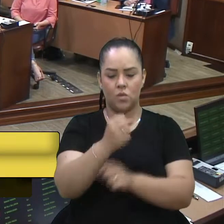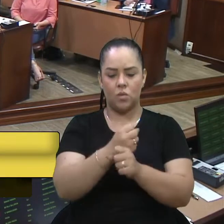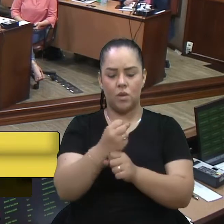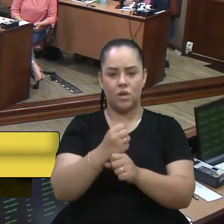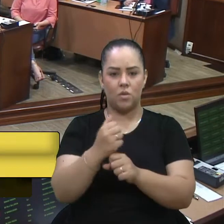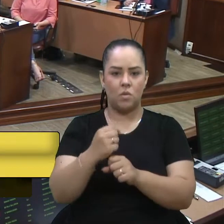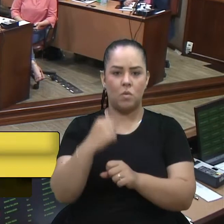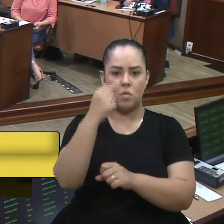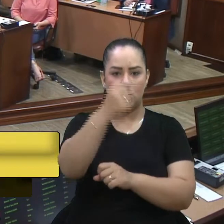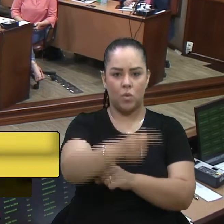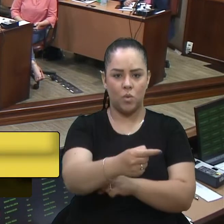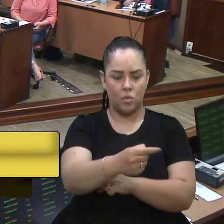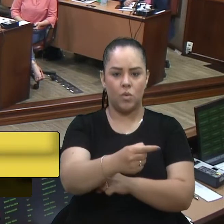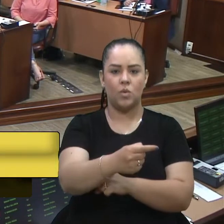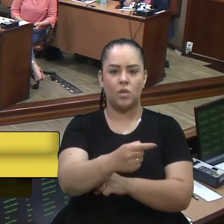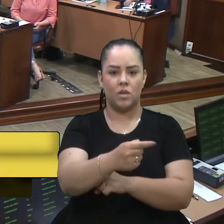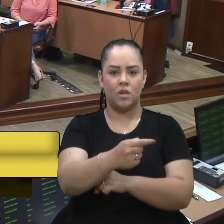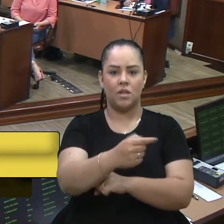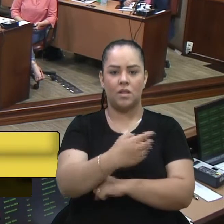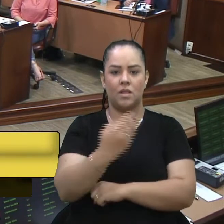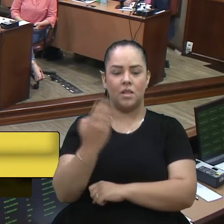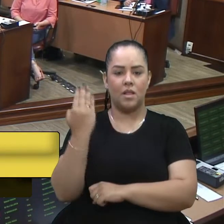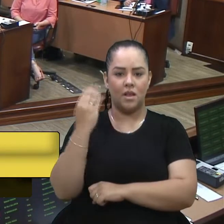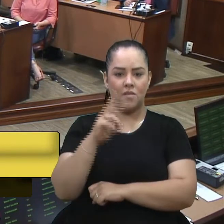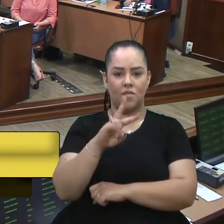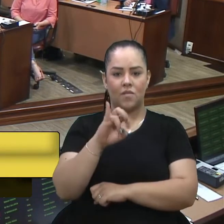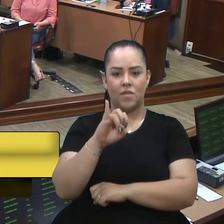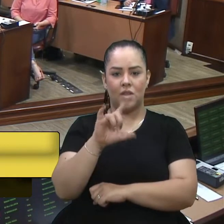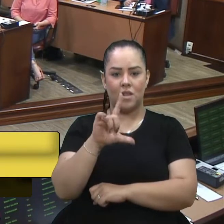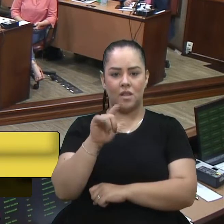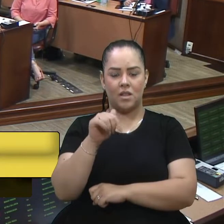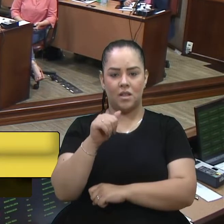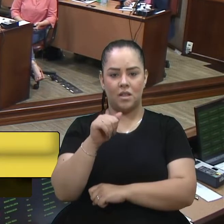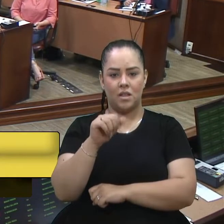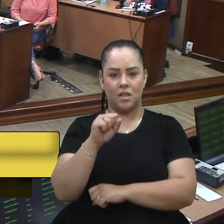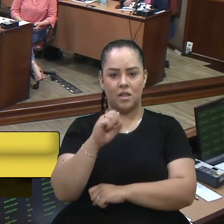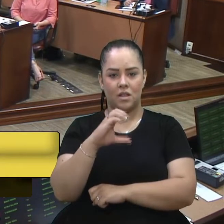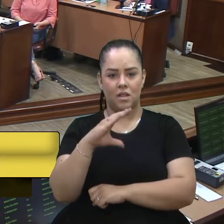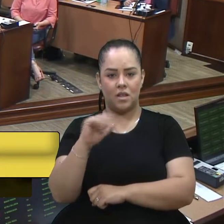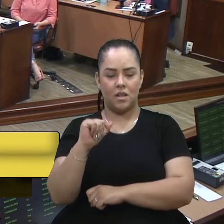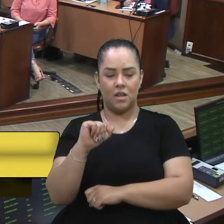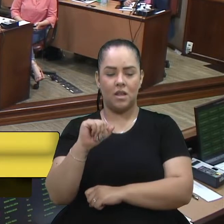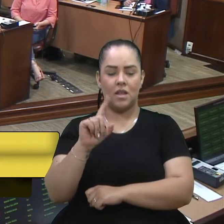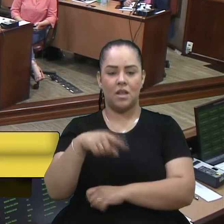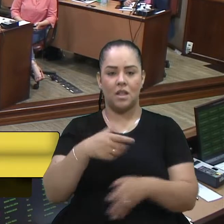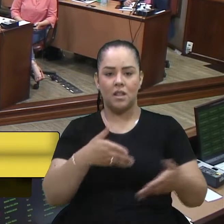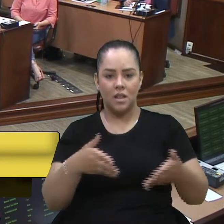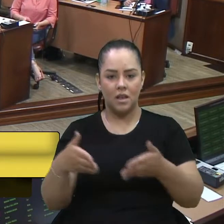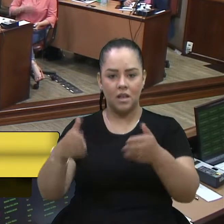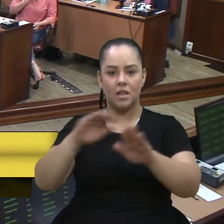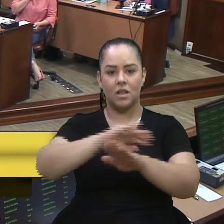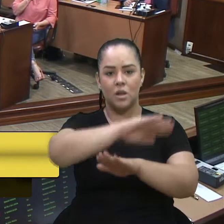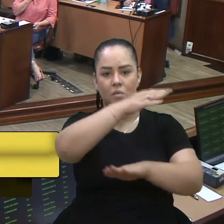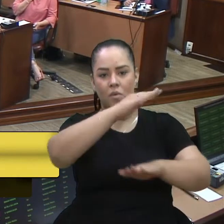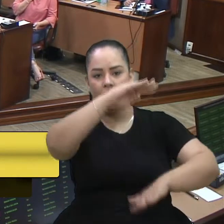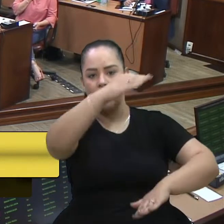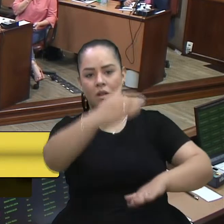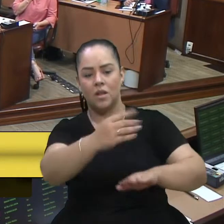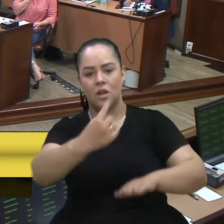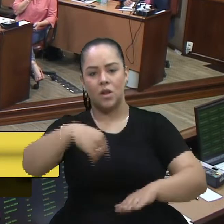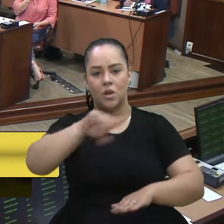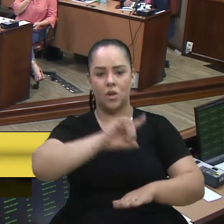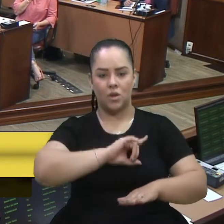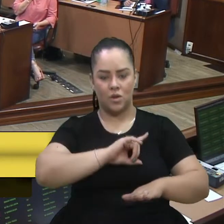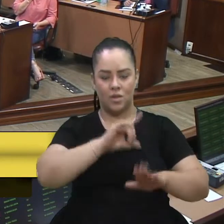vem no distrito de Vila Seca, trilhas e montanhas. nós batizamos como